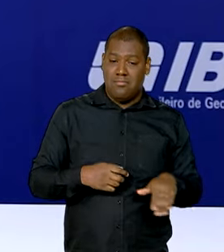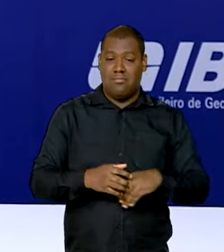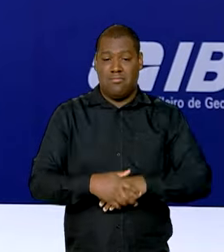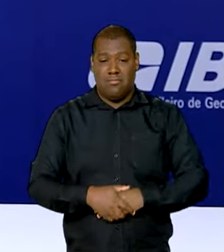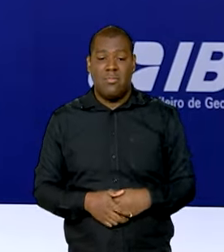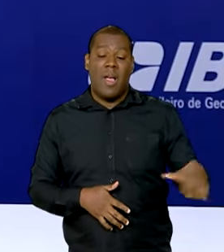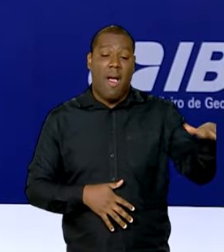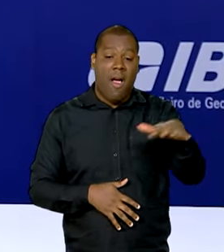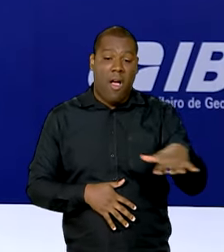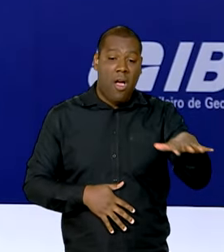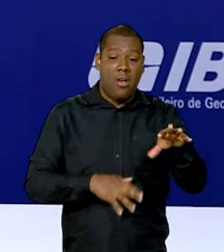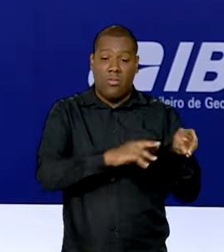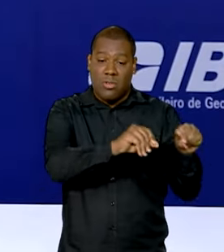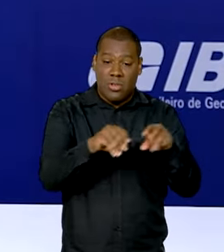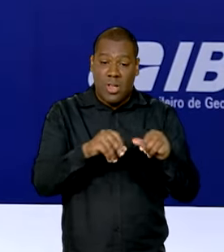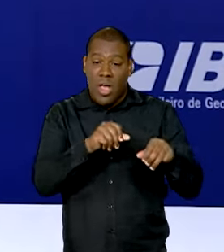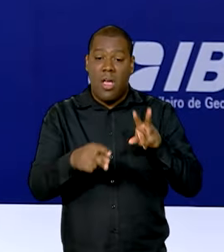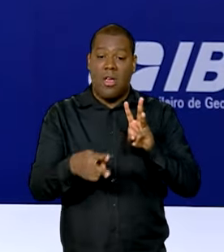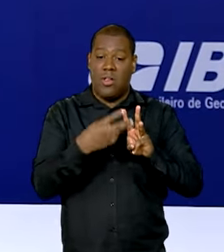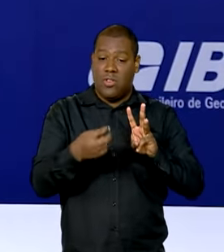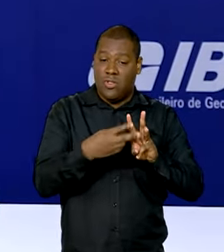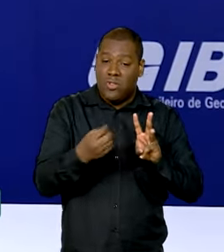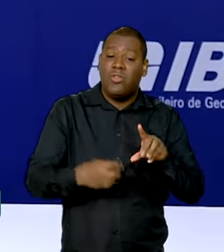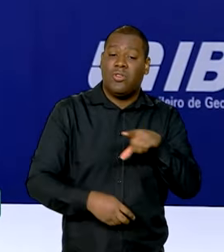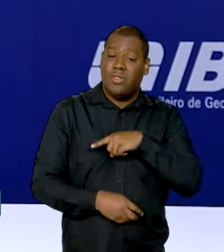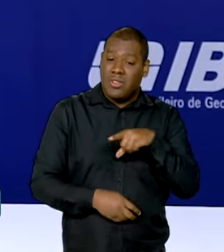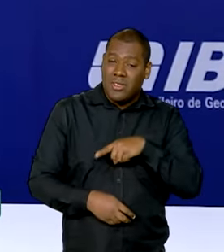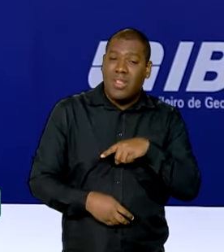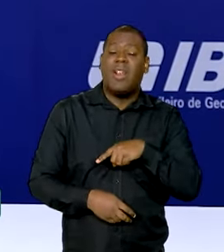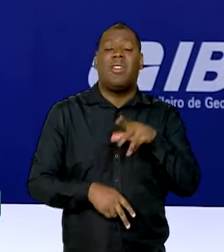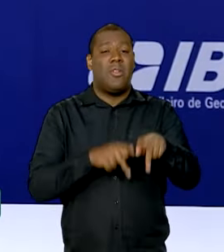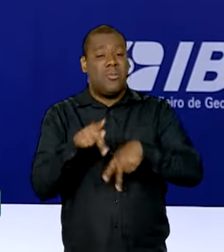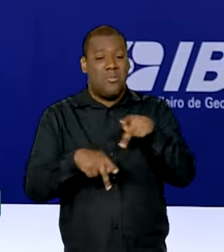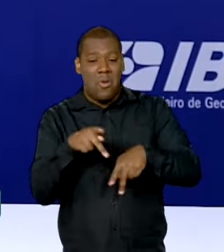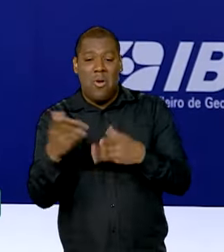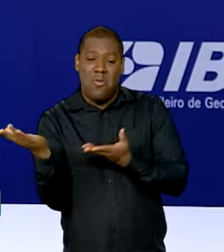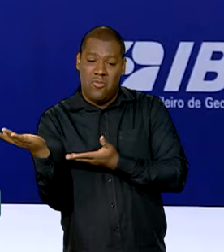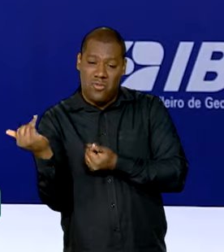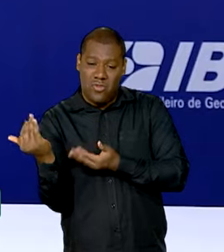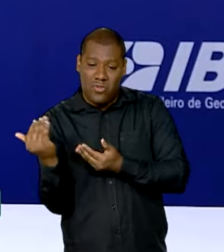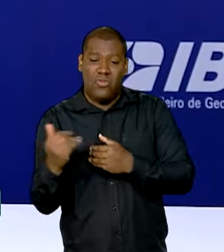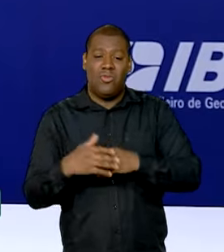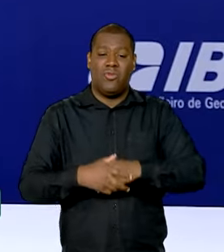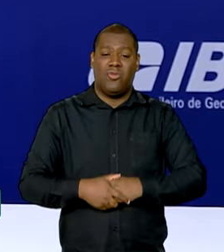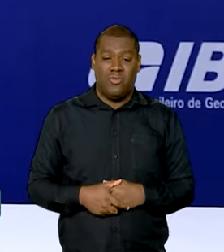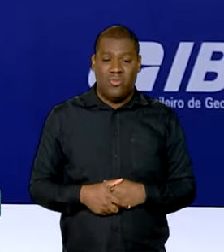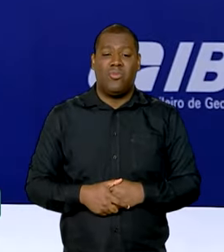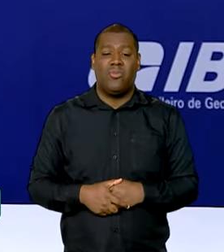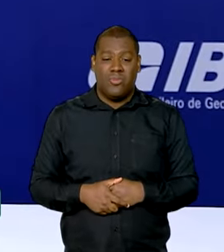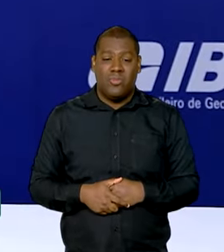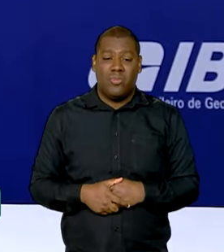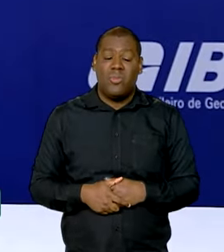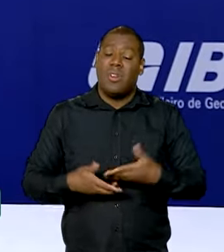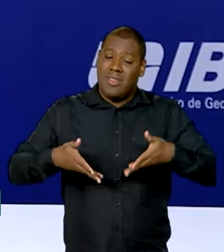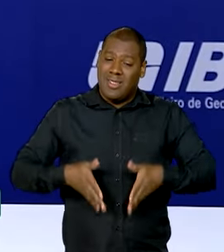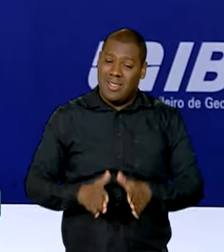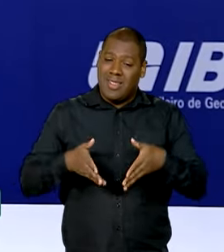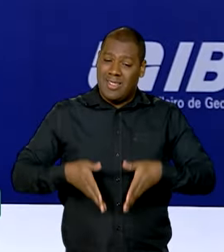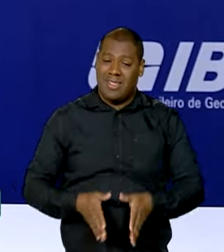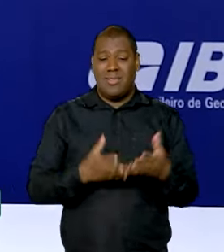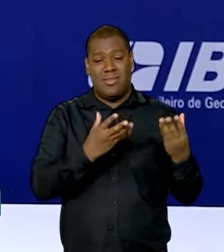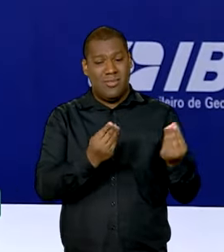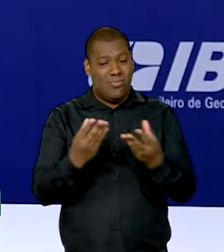das terras indígenas, a gente tem uma população extremamente jovem, com uma fecundidade extremamente alta também, que mostra uma